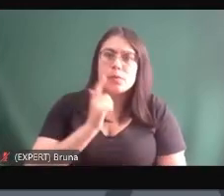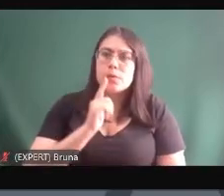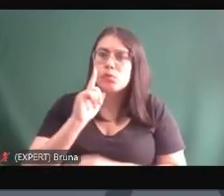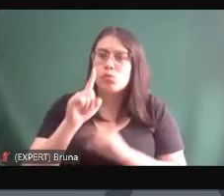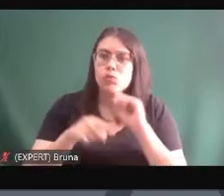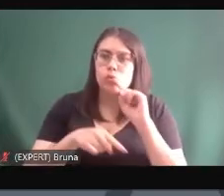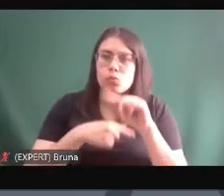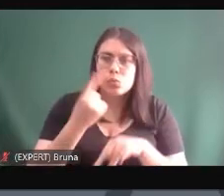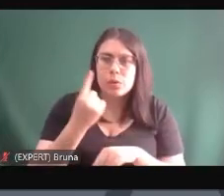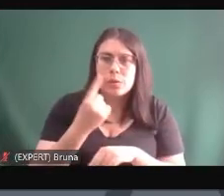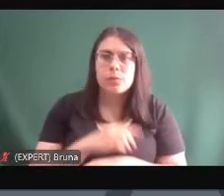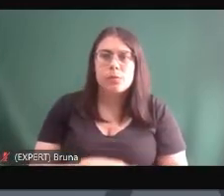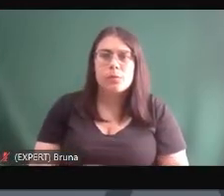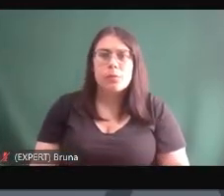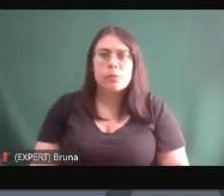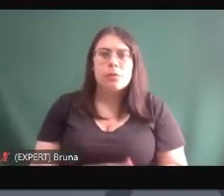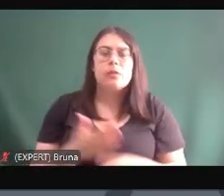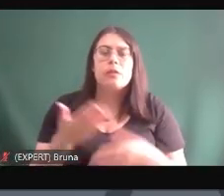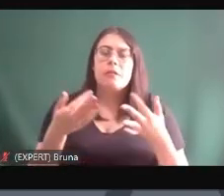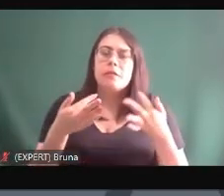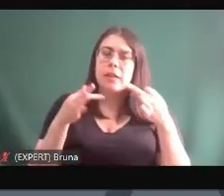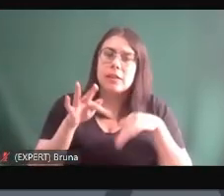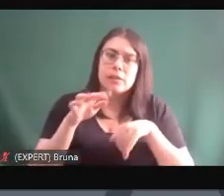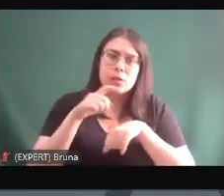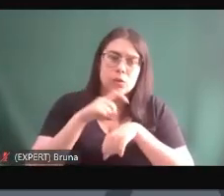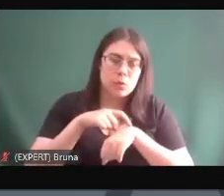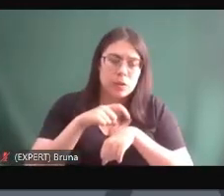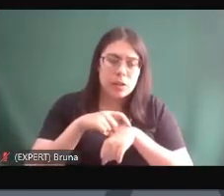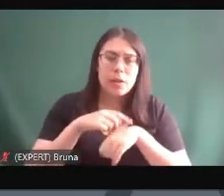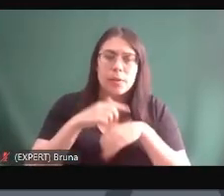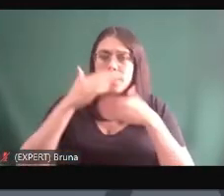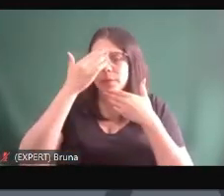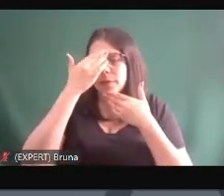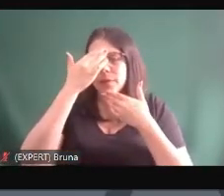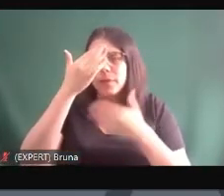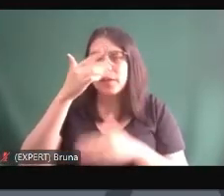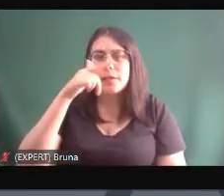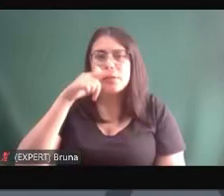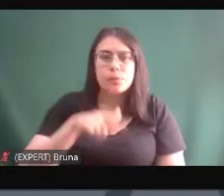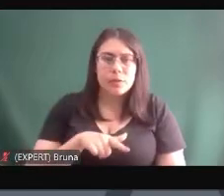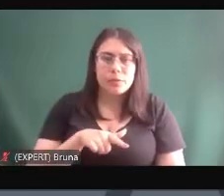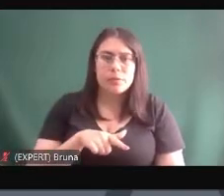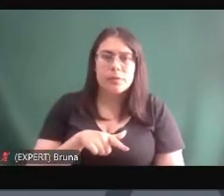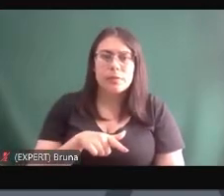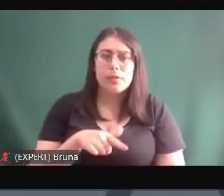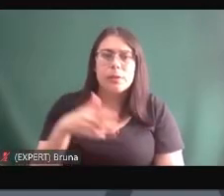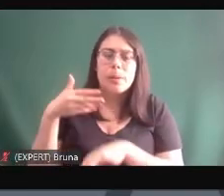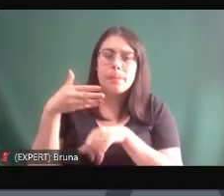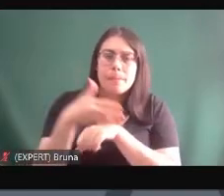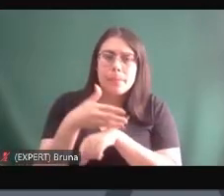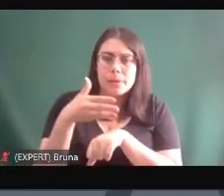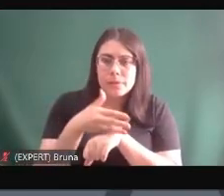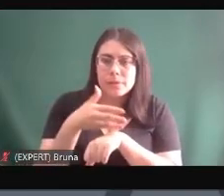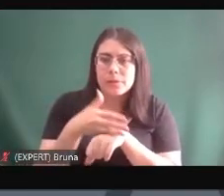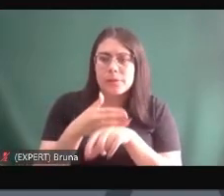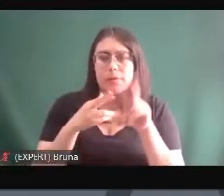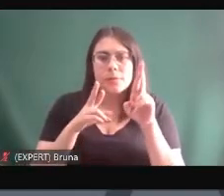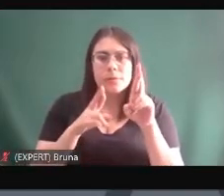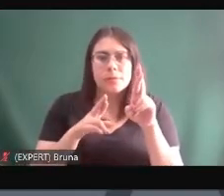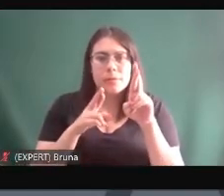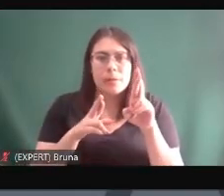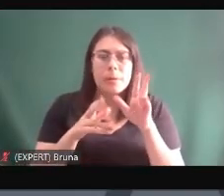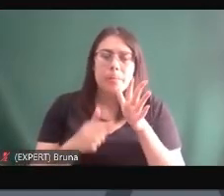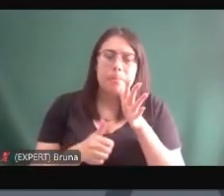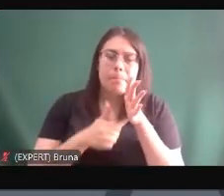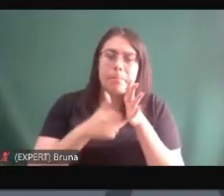concluindo aqui o nosso tempo de mesa queria agradecer mais uma vez a sua participação Bruno espero que seja a primeira